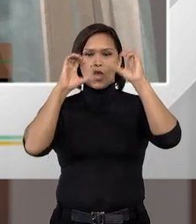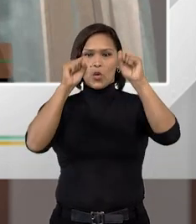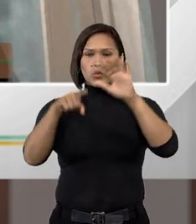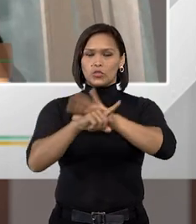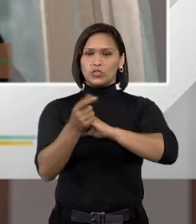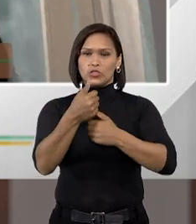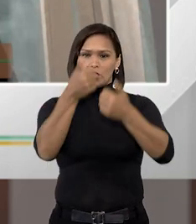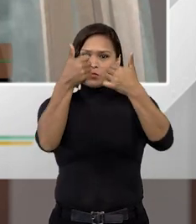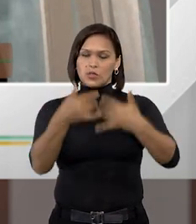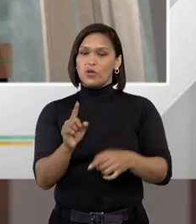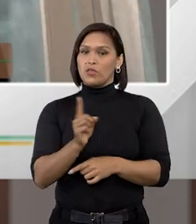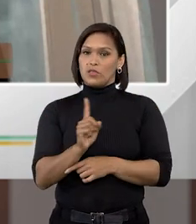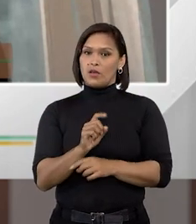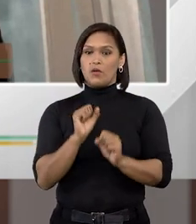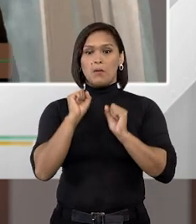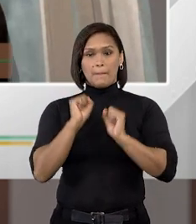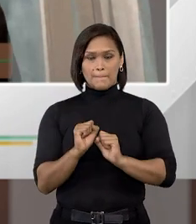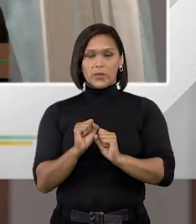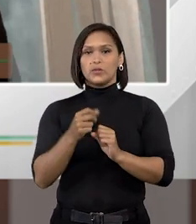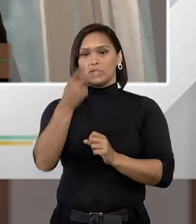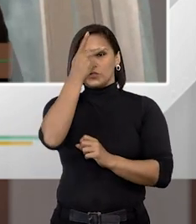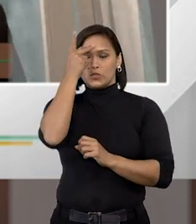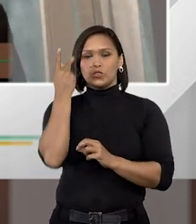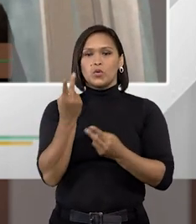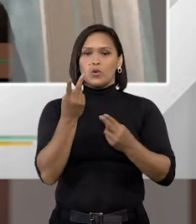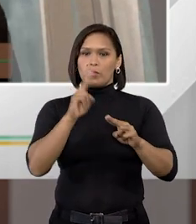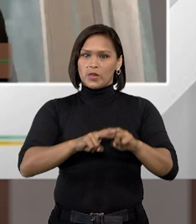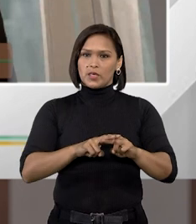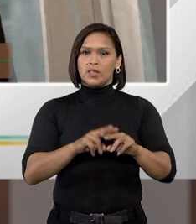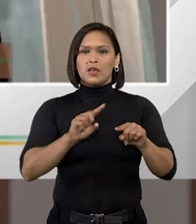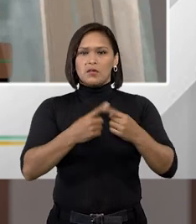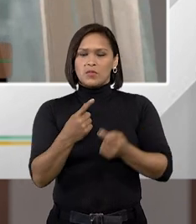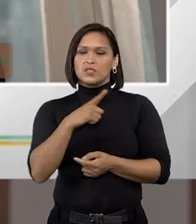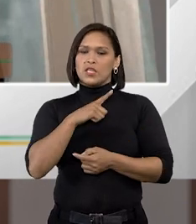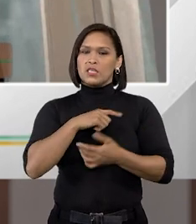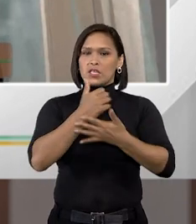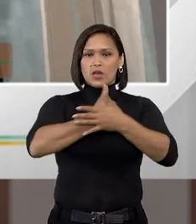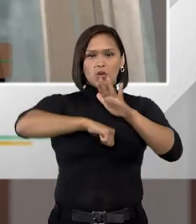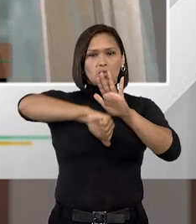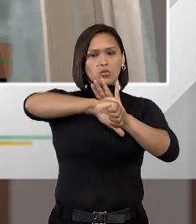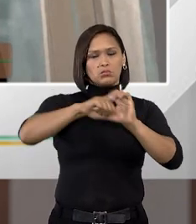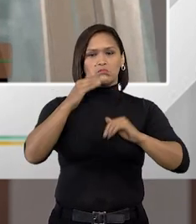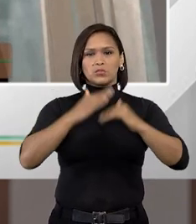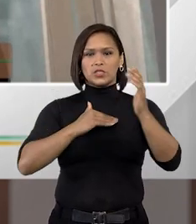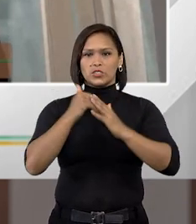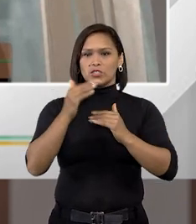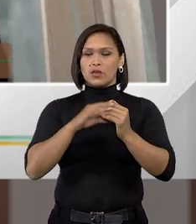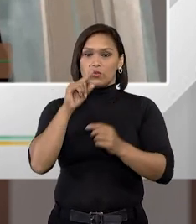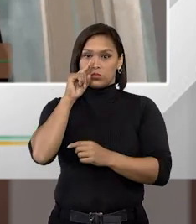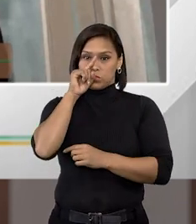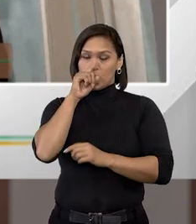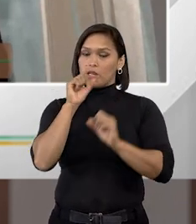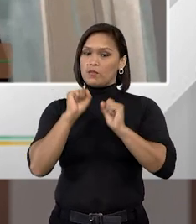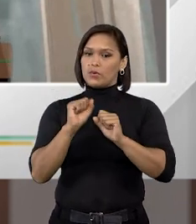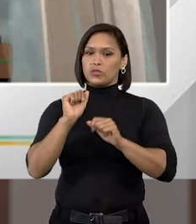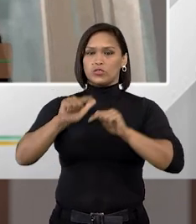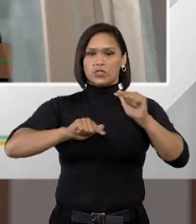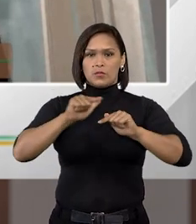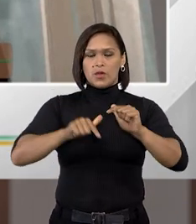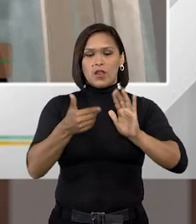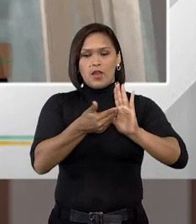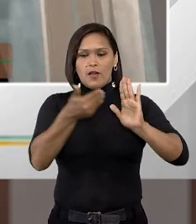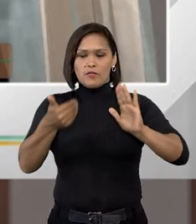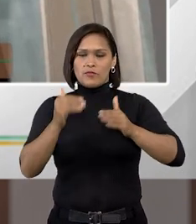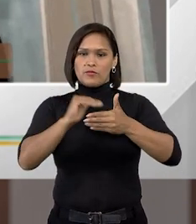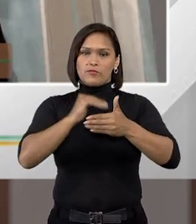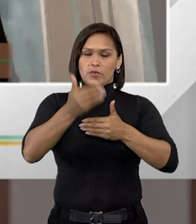posicionou não pode sim o nosso preso mesmo que venha ter praticado um crime hediondo exercer essa atividade laboral cumprindo os requisitos se